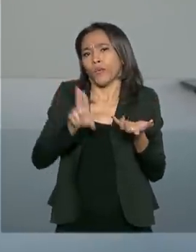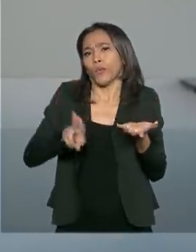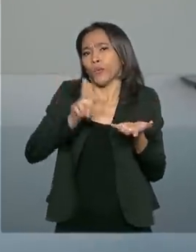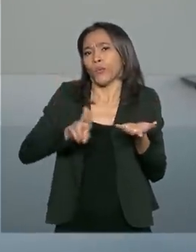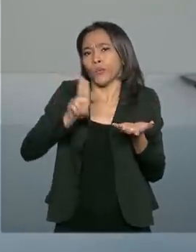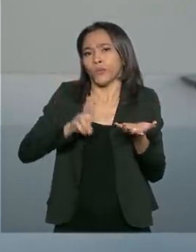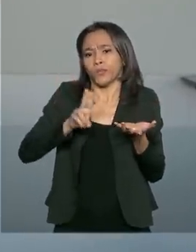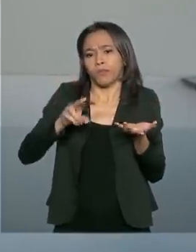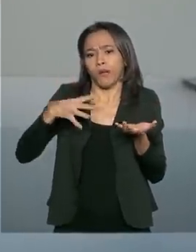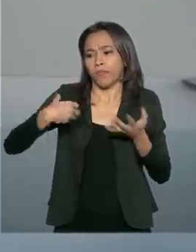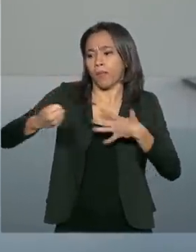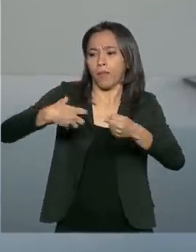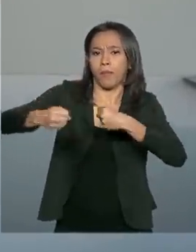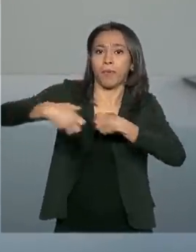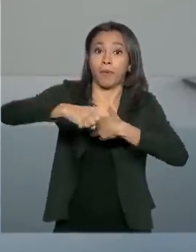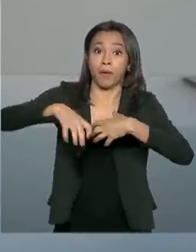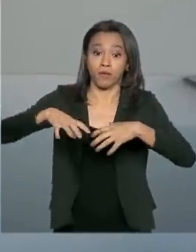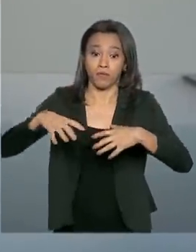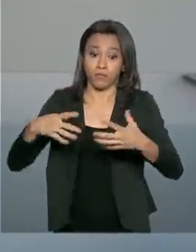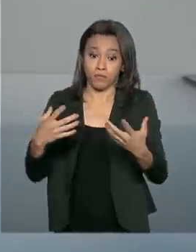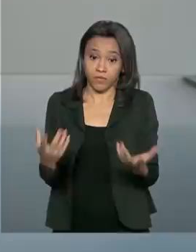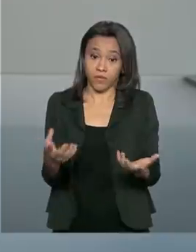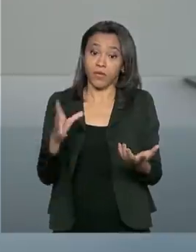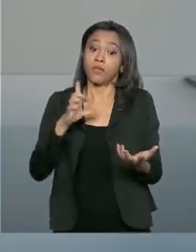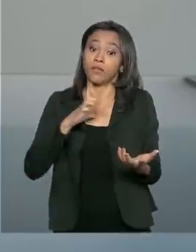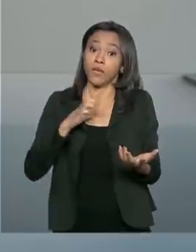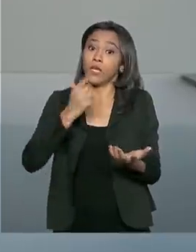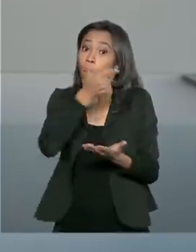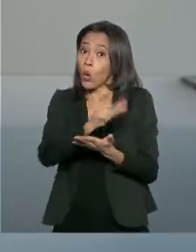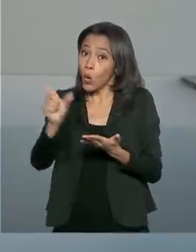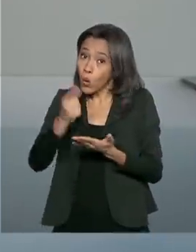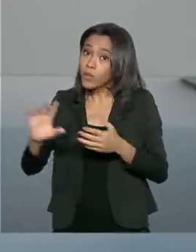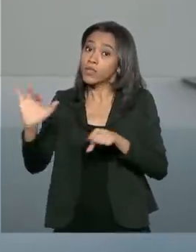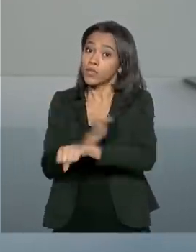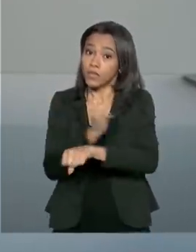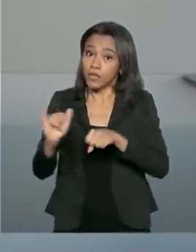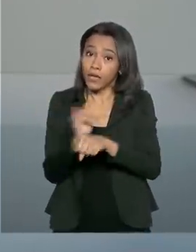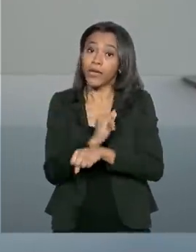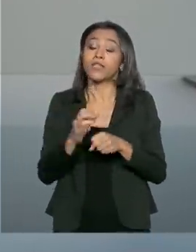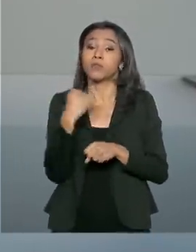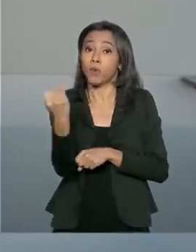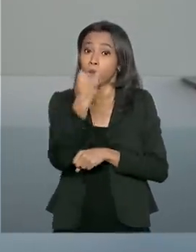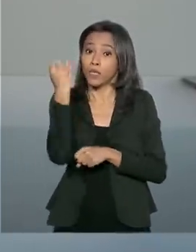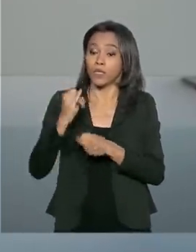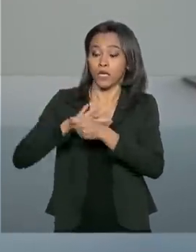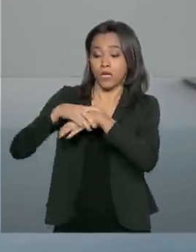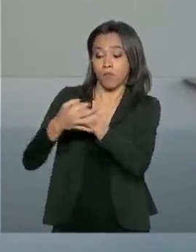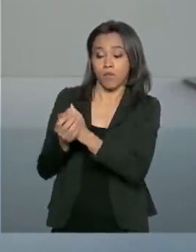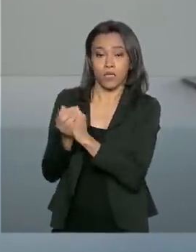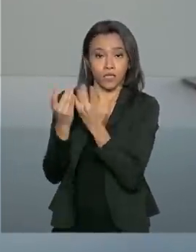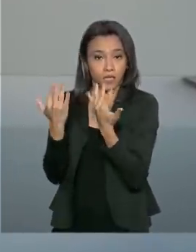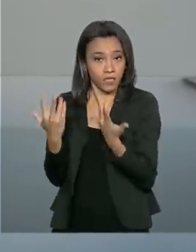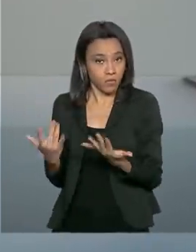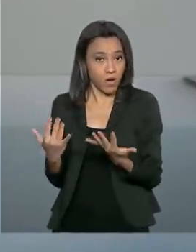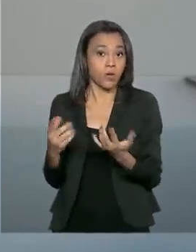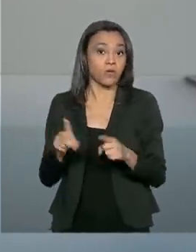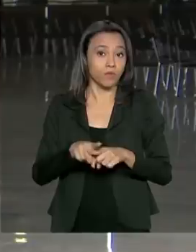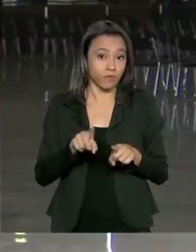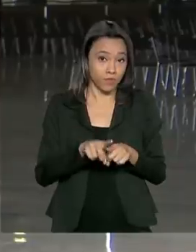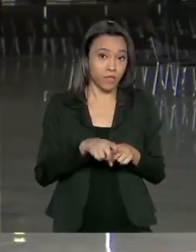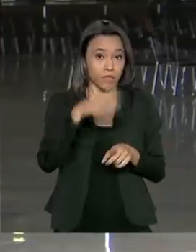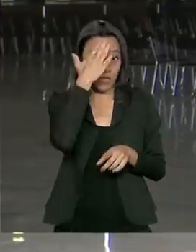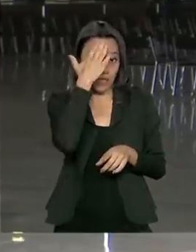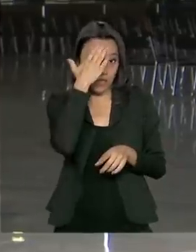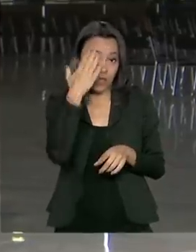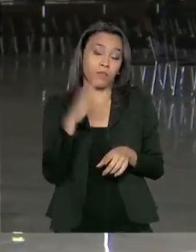a transmissão das infecções. Existem outras medidas importantes, como a higienização das mãos e a etiqueta respiratória.